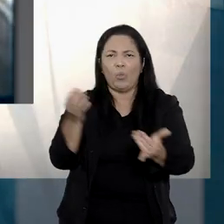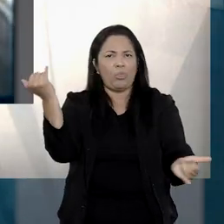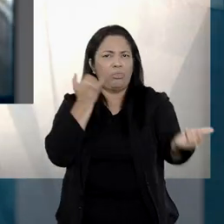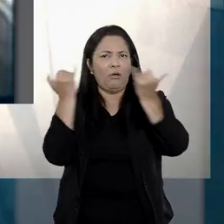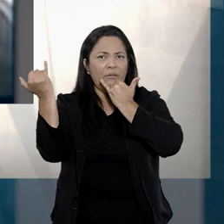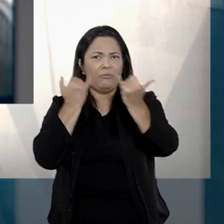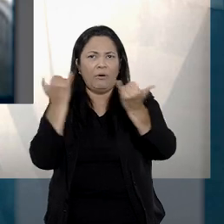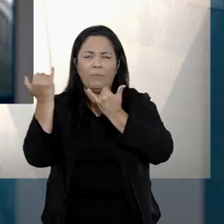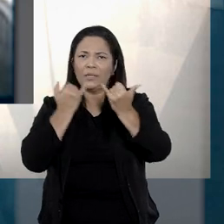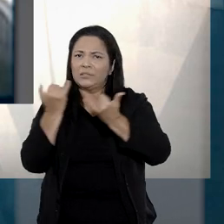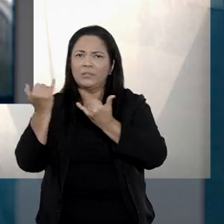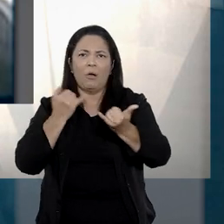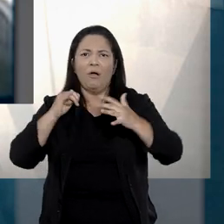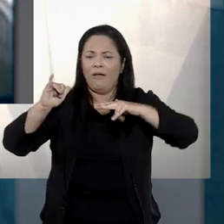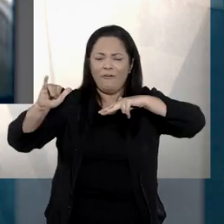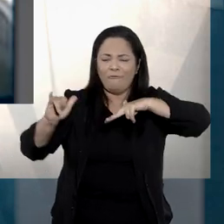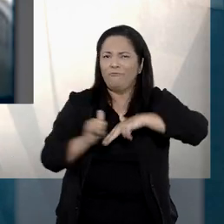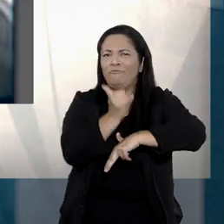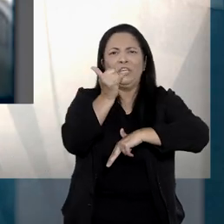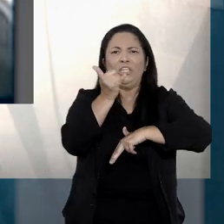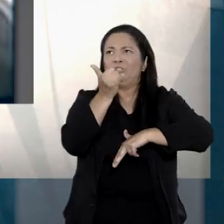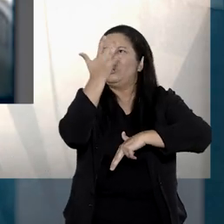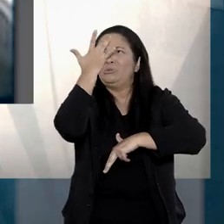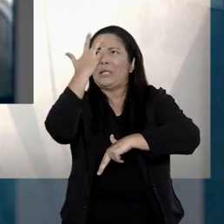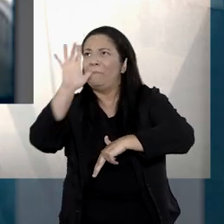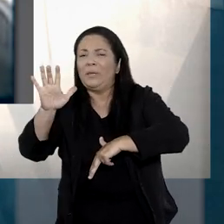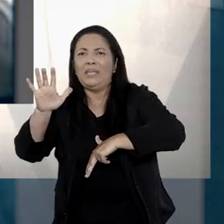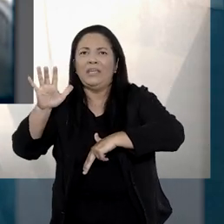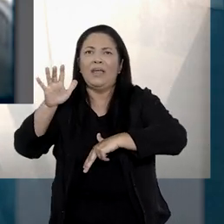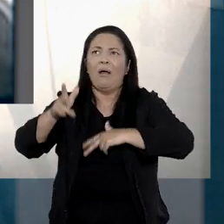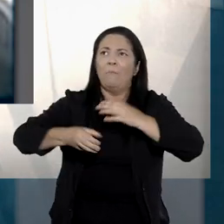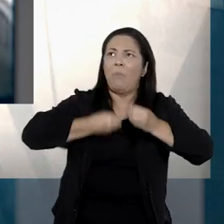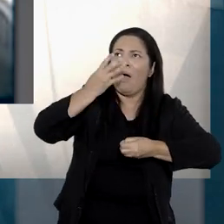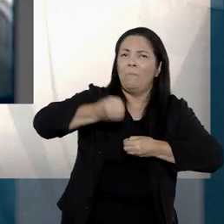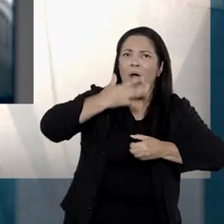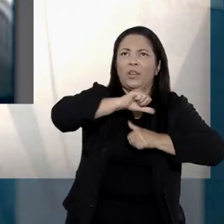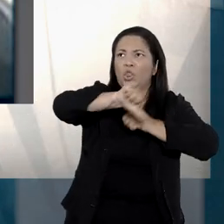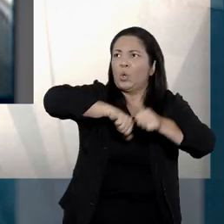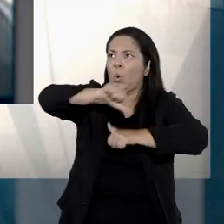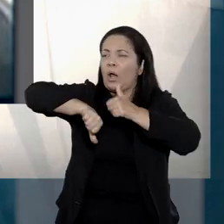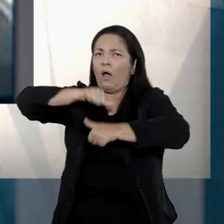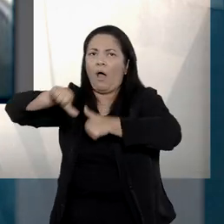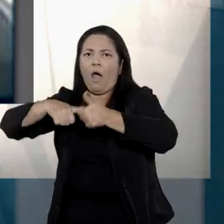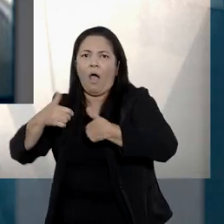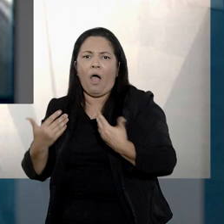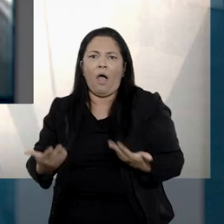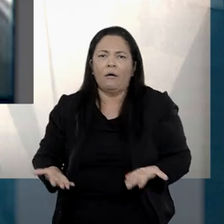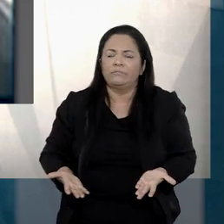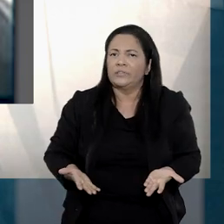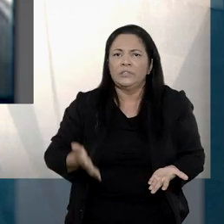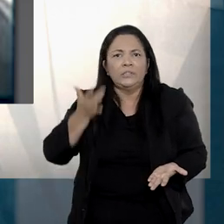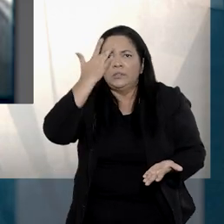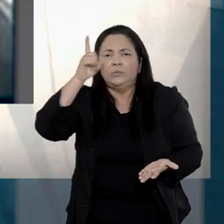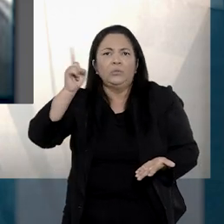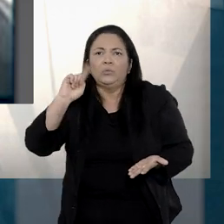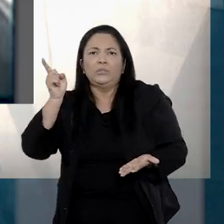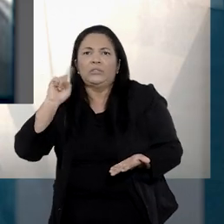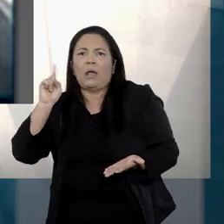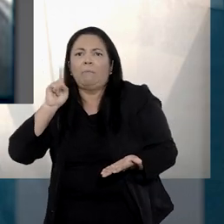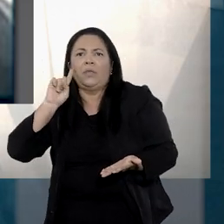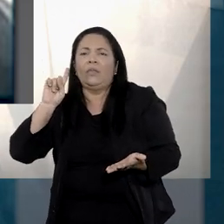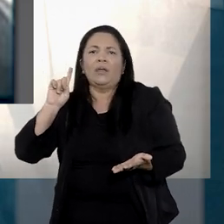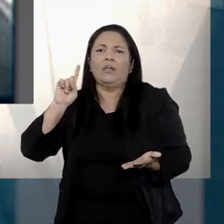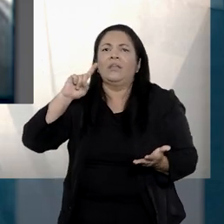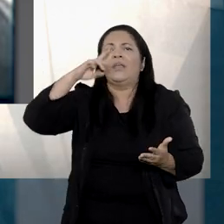contradições nas descrições feitas pela vítima a respeito dos aspectos fisionômicos do suspeito, o que indica a possibilidade de